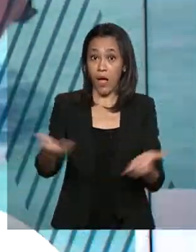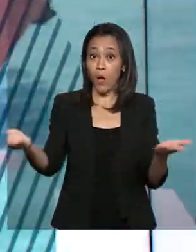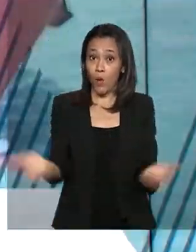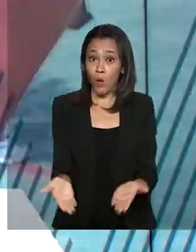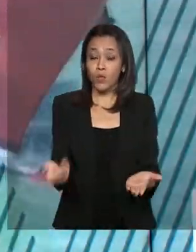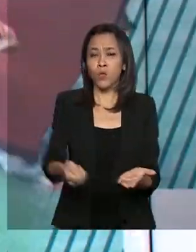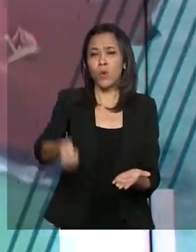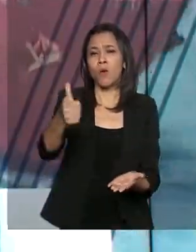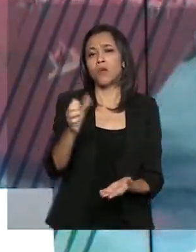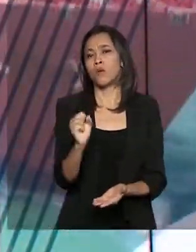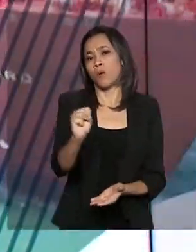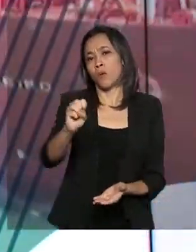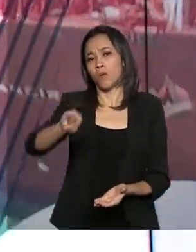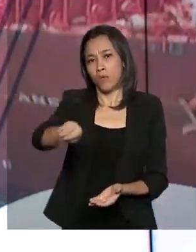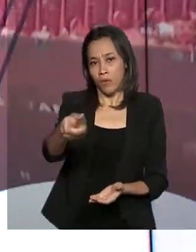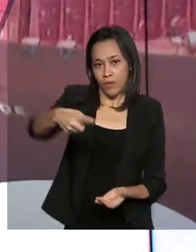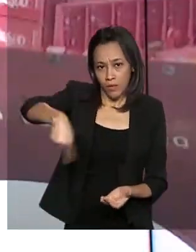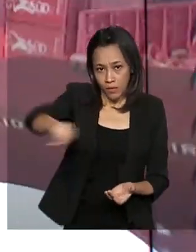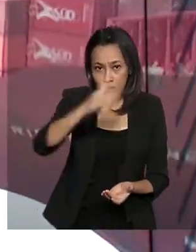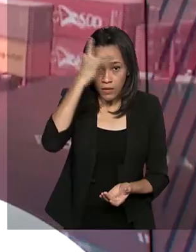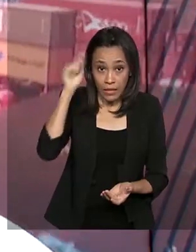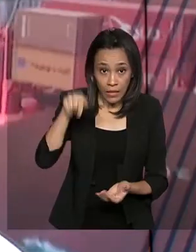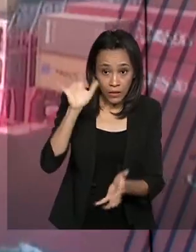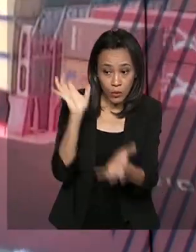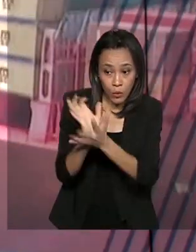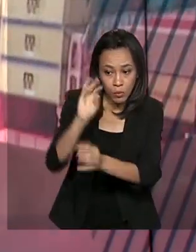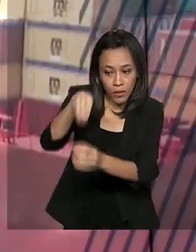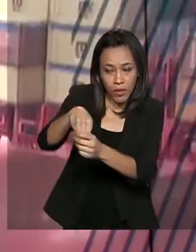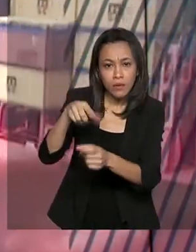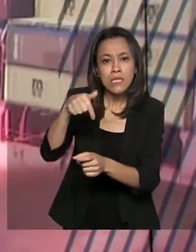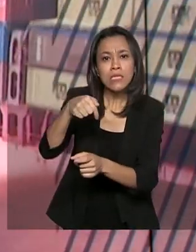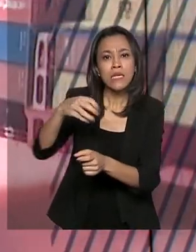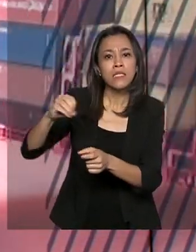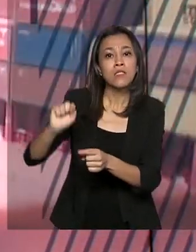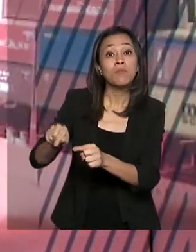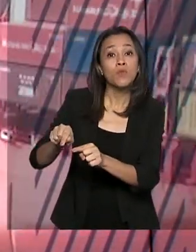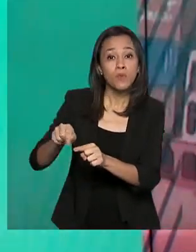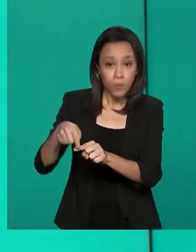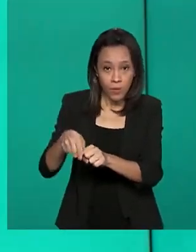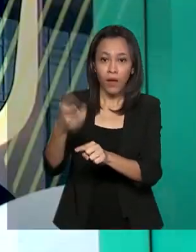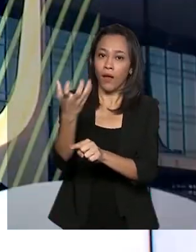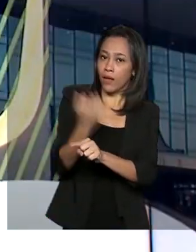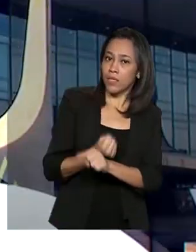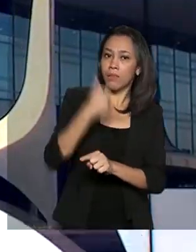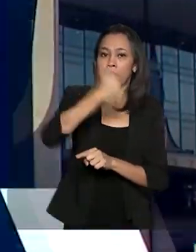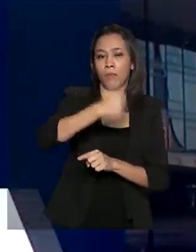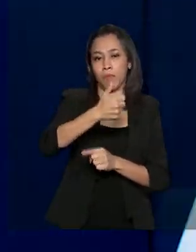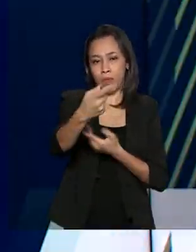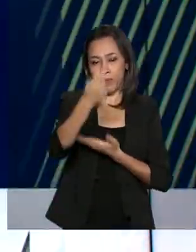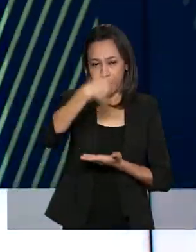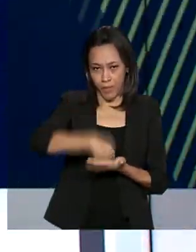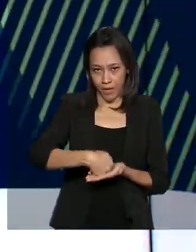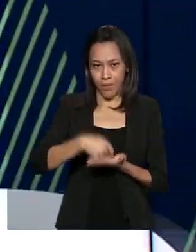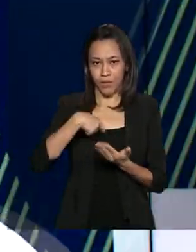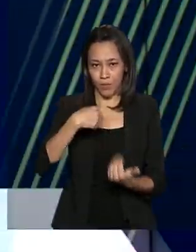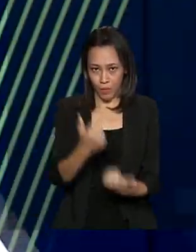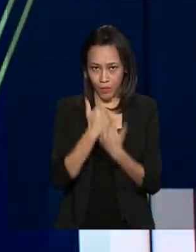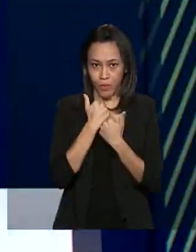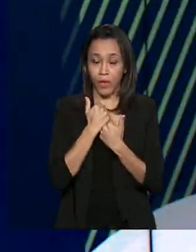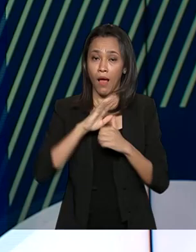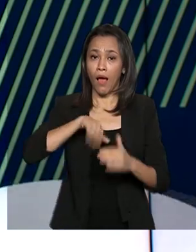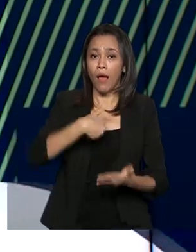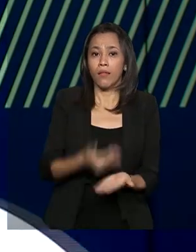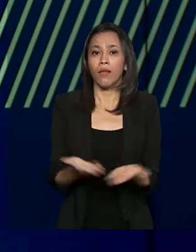8 milhões de pessoas. Dentro desse grupo, 700 mil brasileiros recebem a primeira parcela do benefício. Até agora,